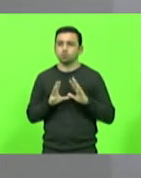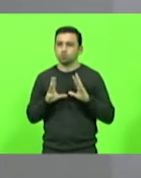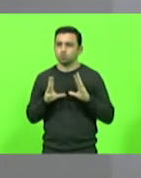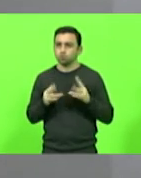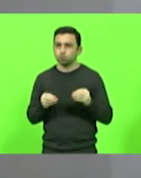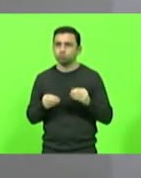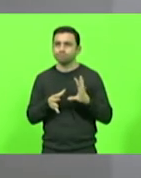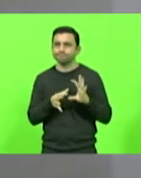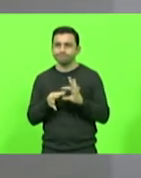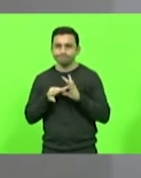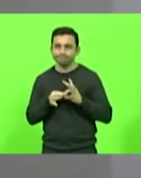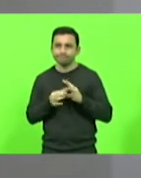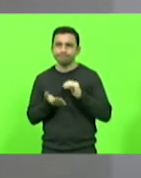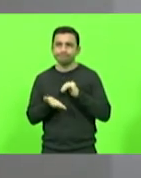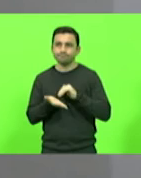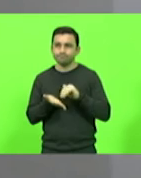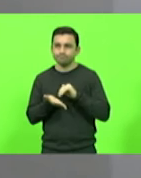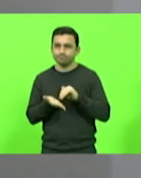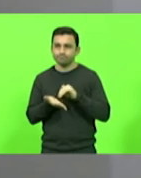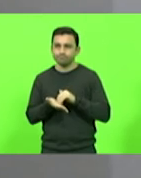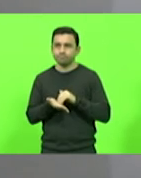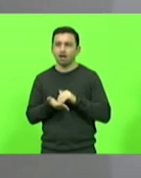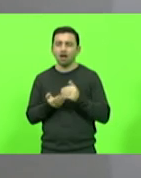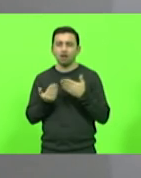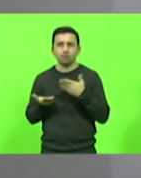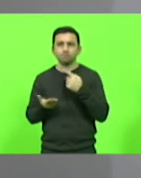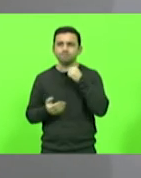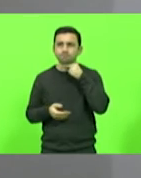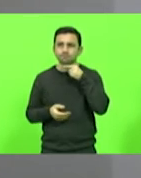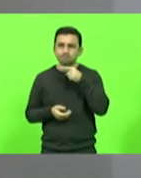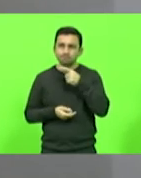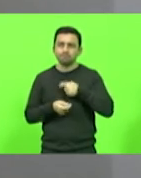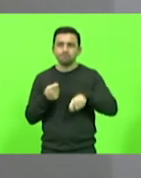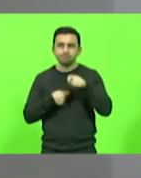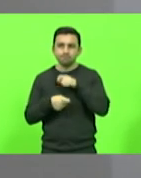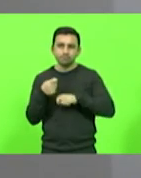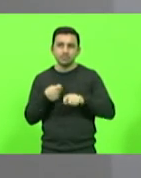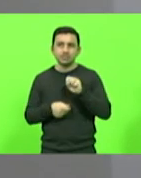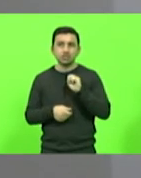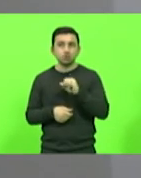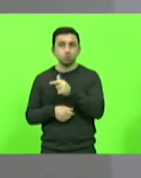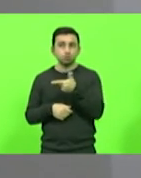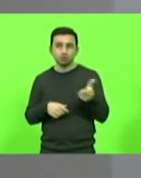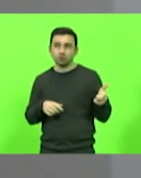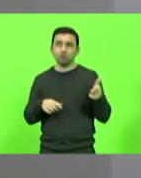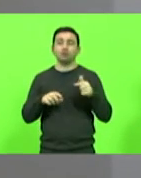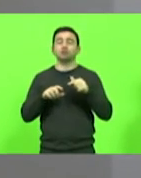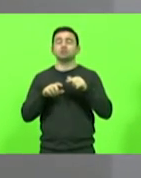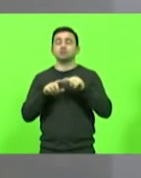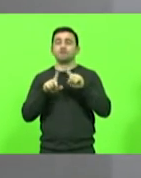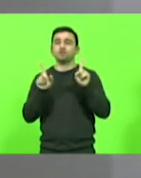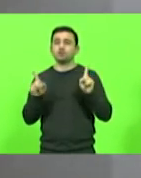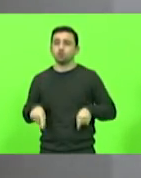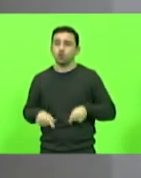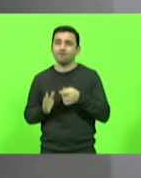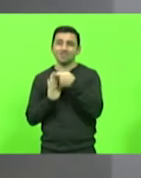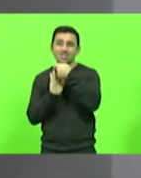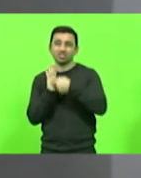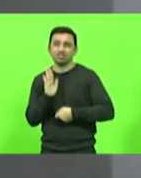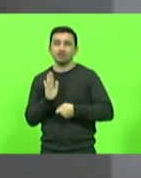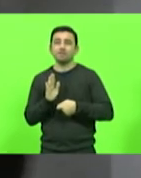dimensão não pode ser administrada sem servidores e servidoras efetivos e em quantidade